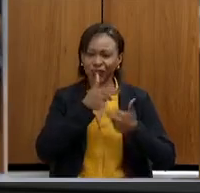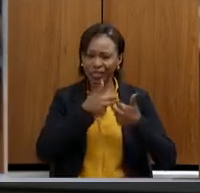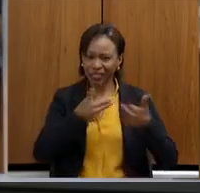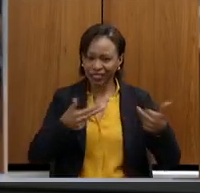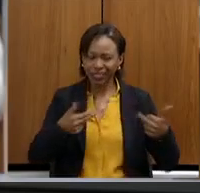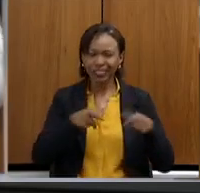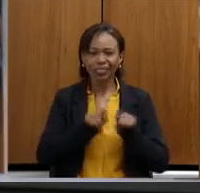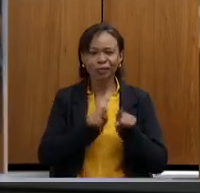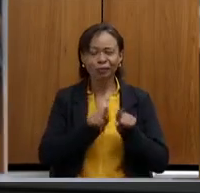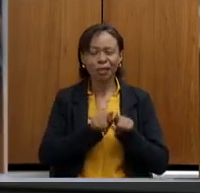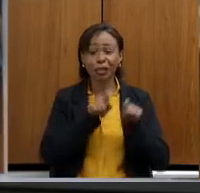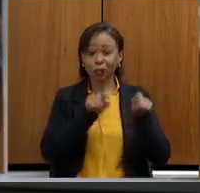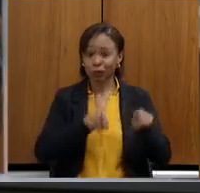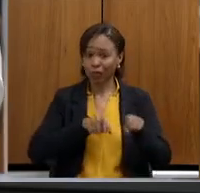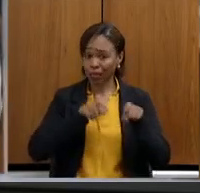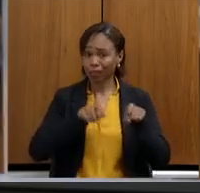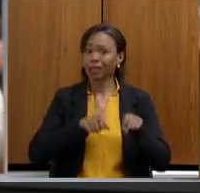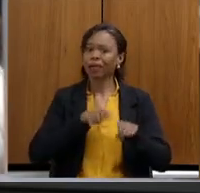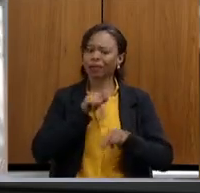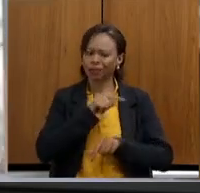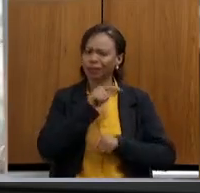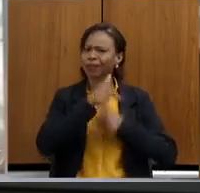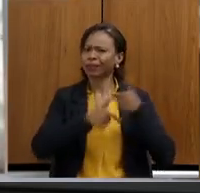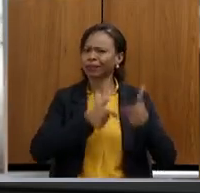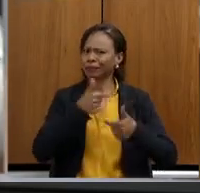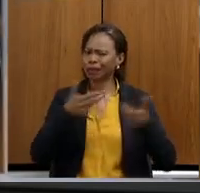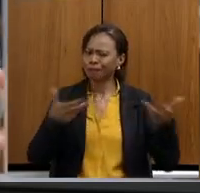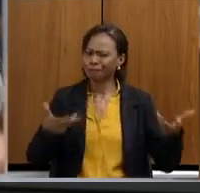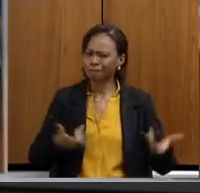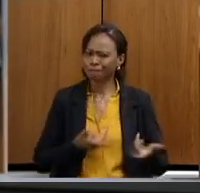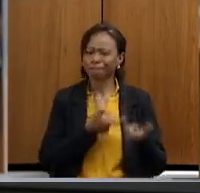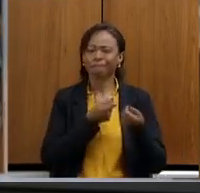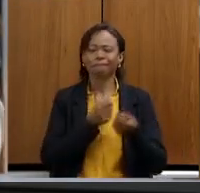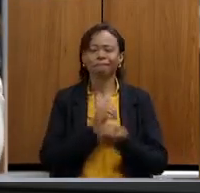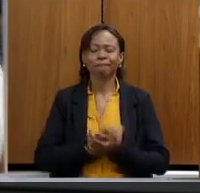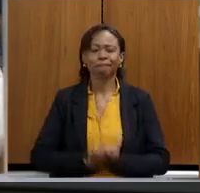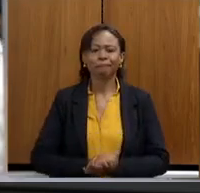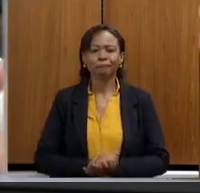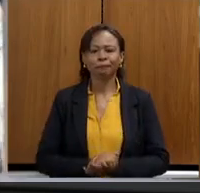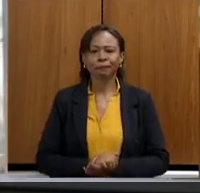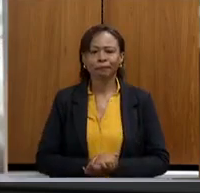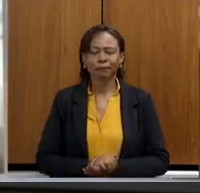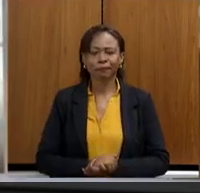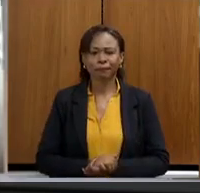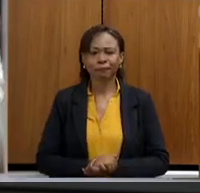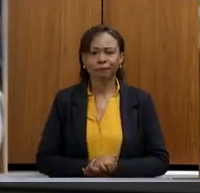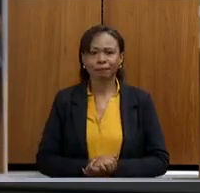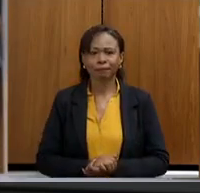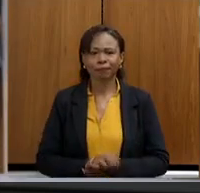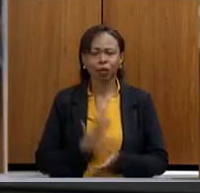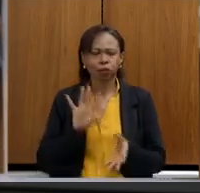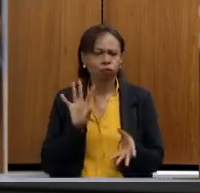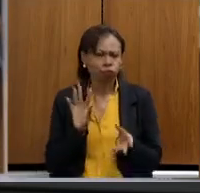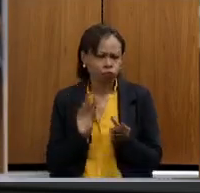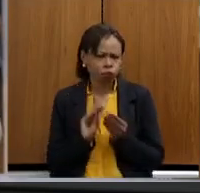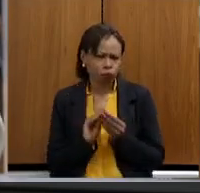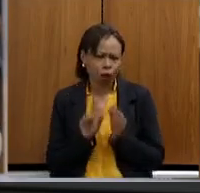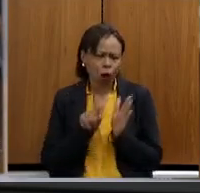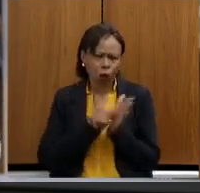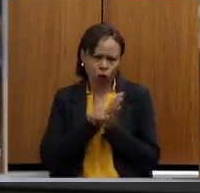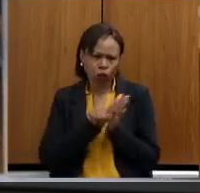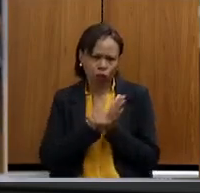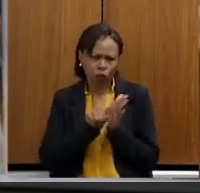faz um trabalho extraordinário. Por ora, senhor presidente, eu rasco em algumas perguntas, mas